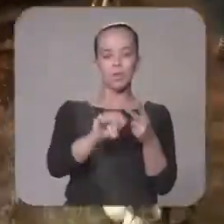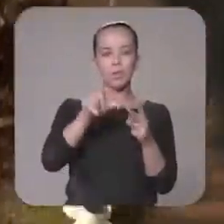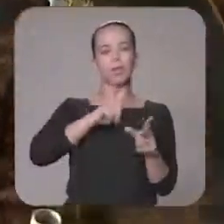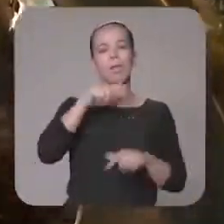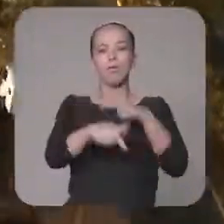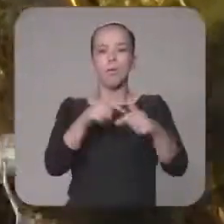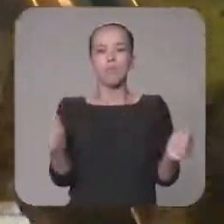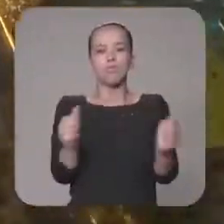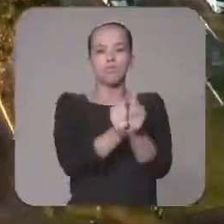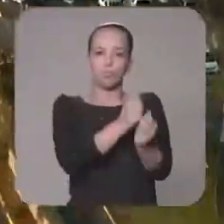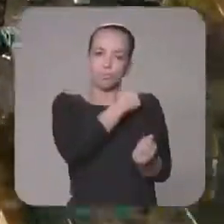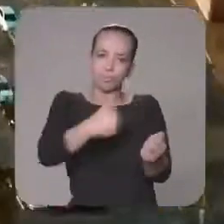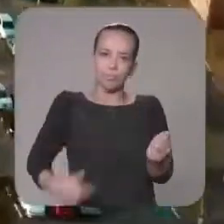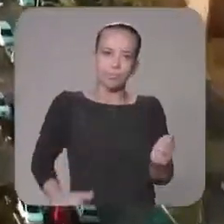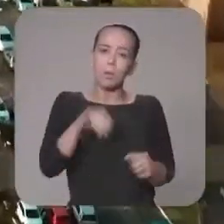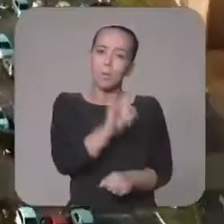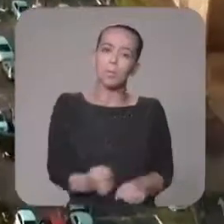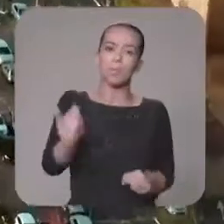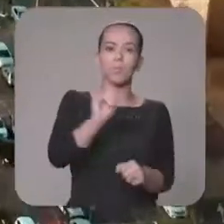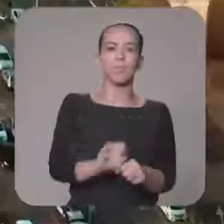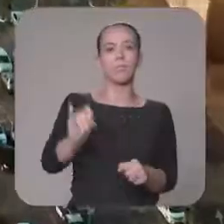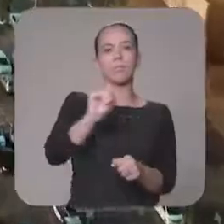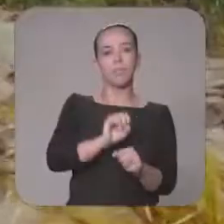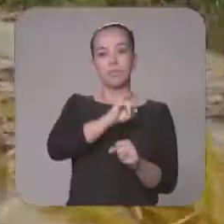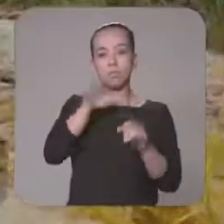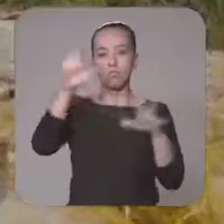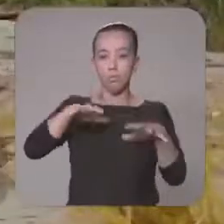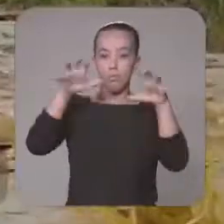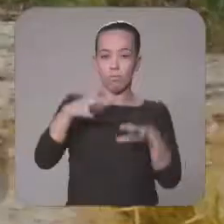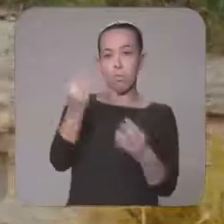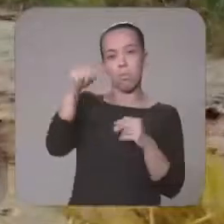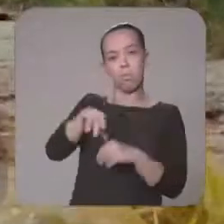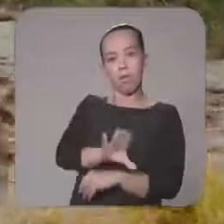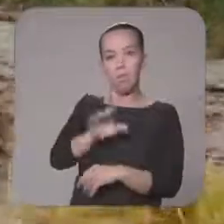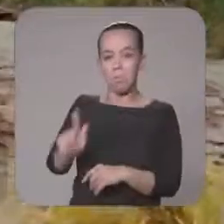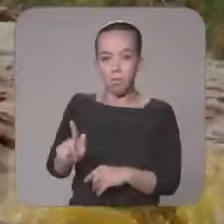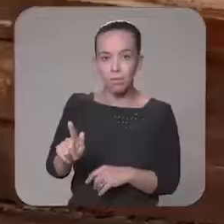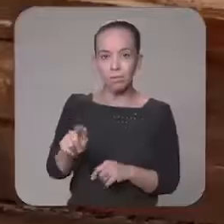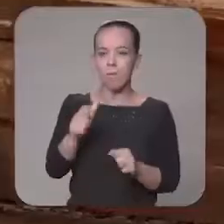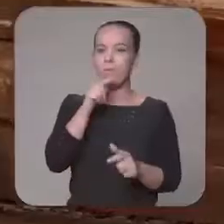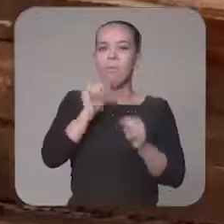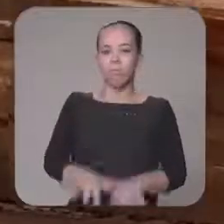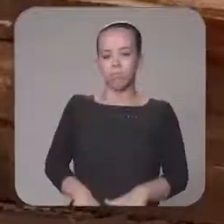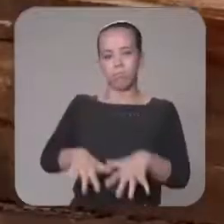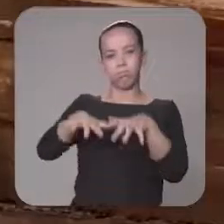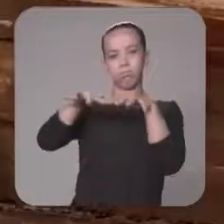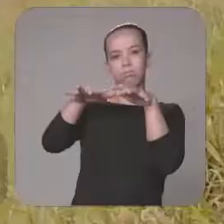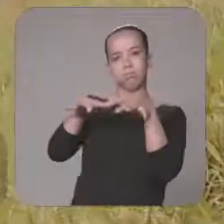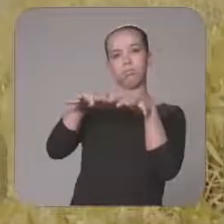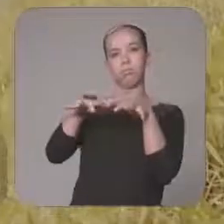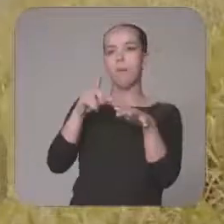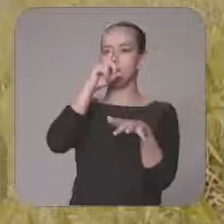trabalho com contrapartida do governo fundamental. Quando chovia muito aqui em Campo Grande, enchia o